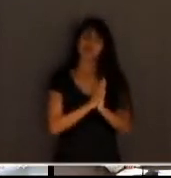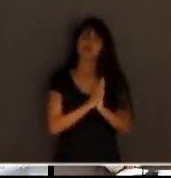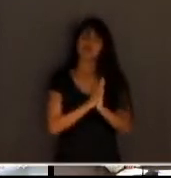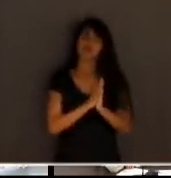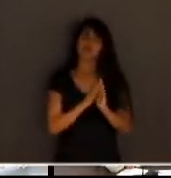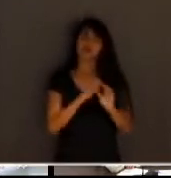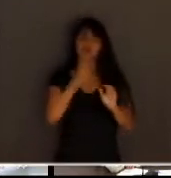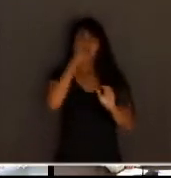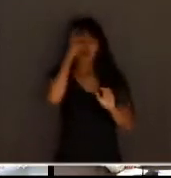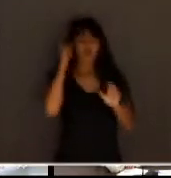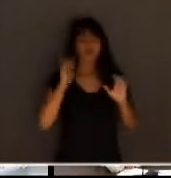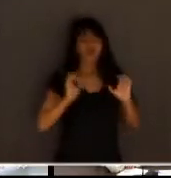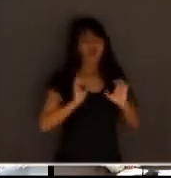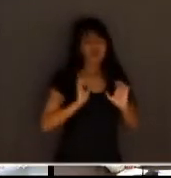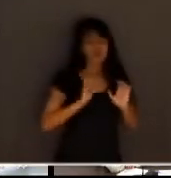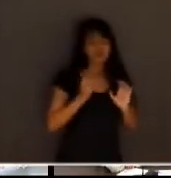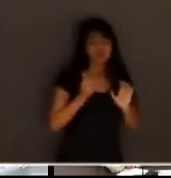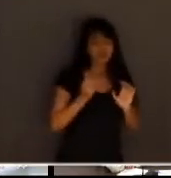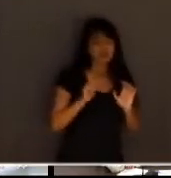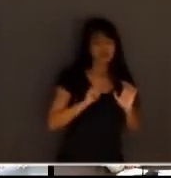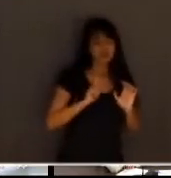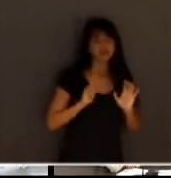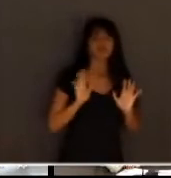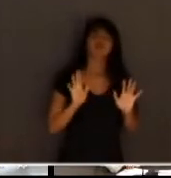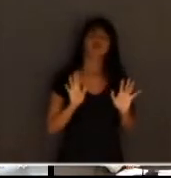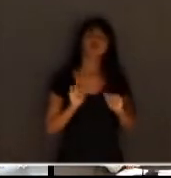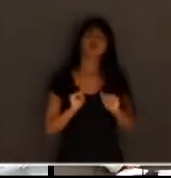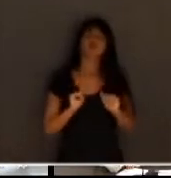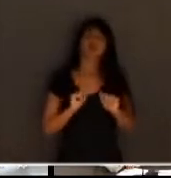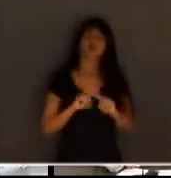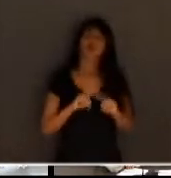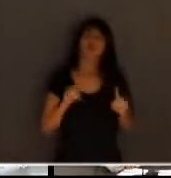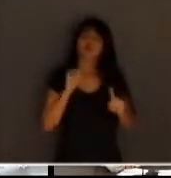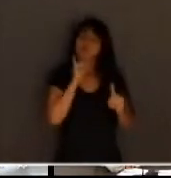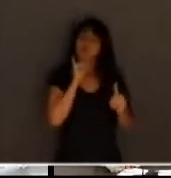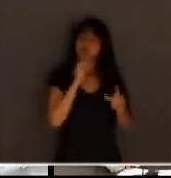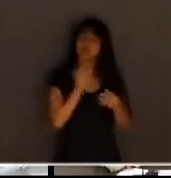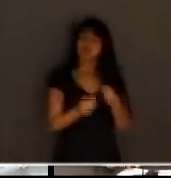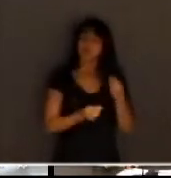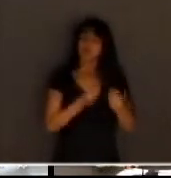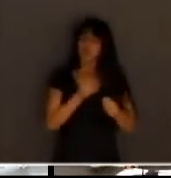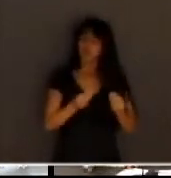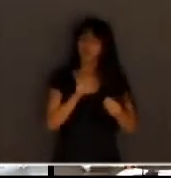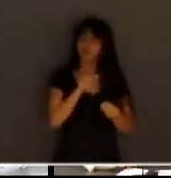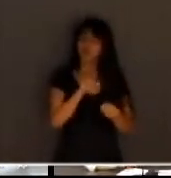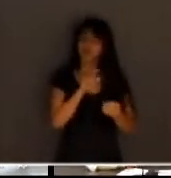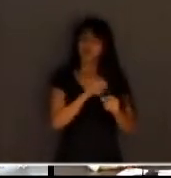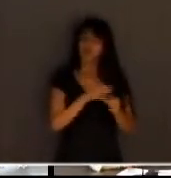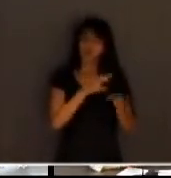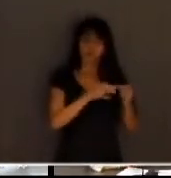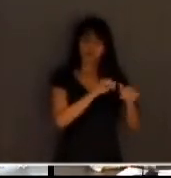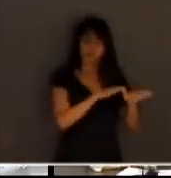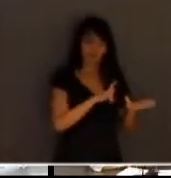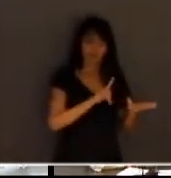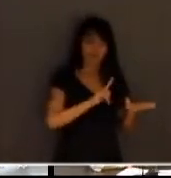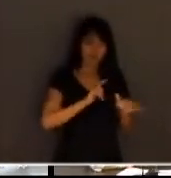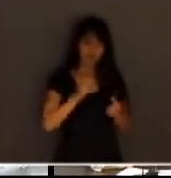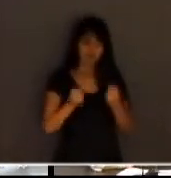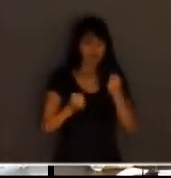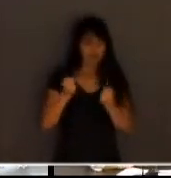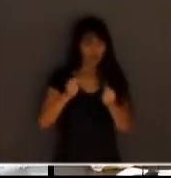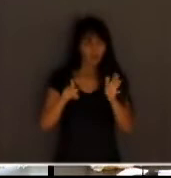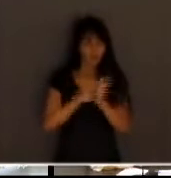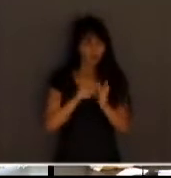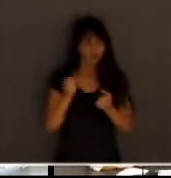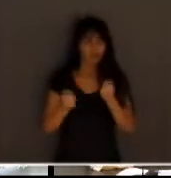e as pessoas têm condição. Então, lá na circunstrição, o que tem acontecido? Os jurados têm ido de carro, do próprio carro,